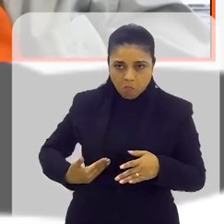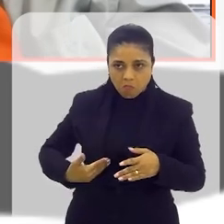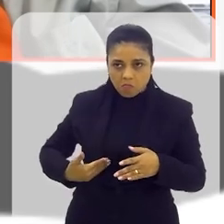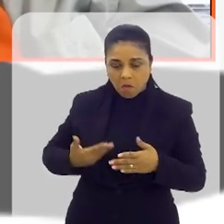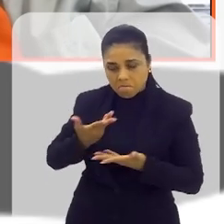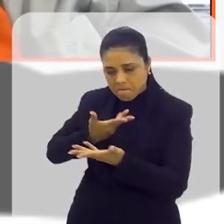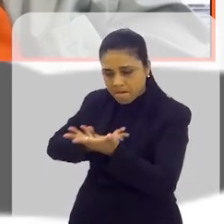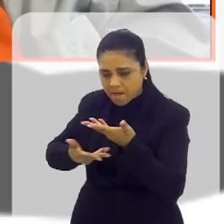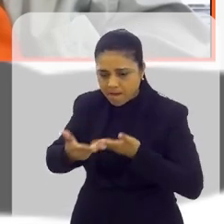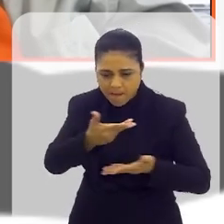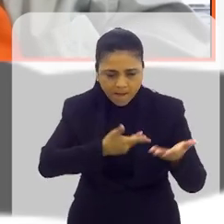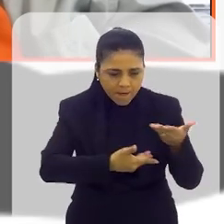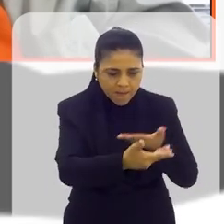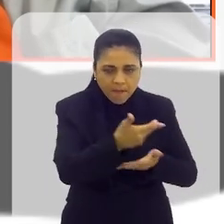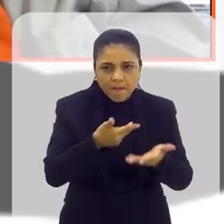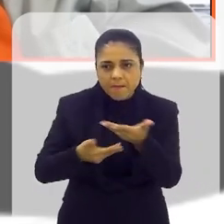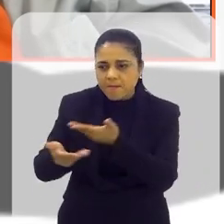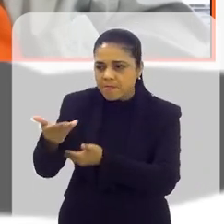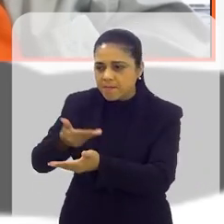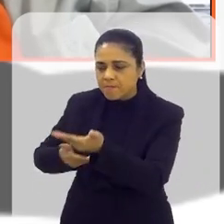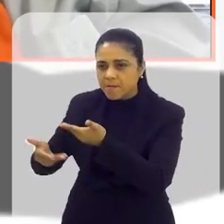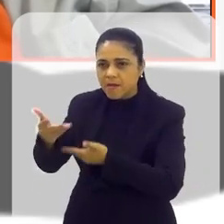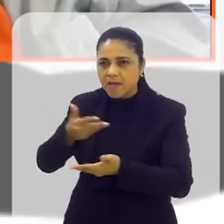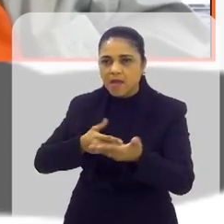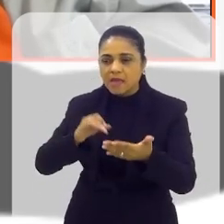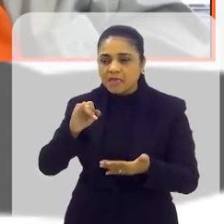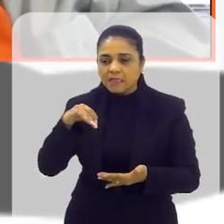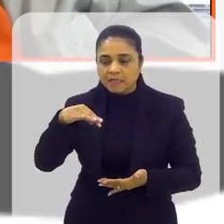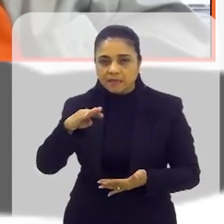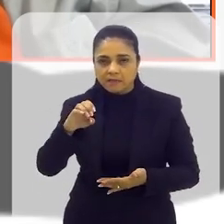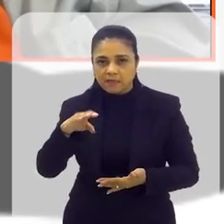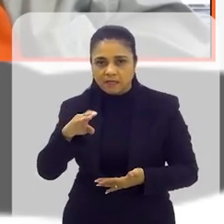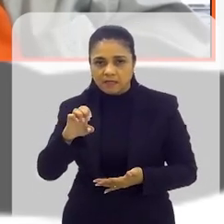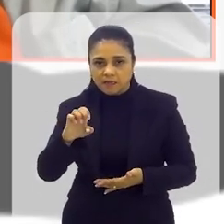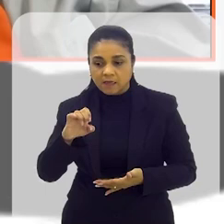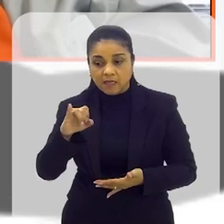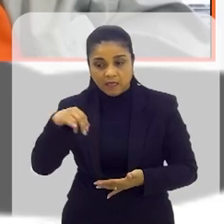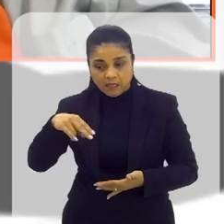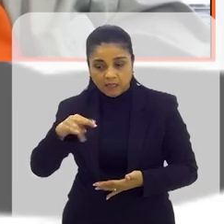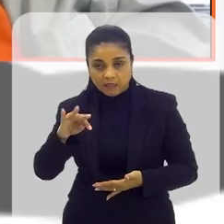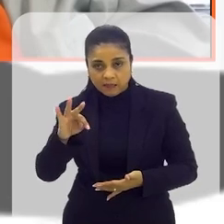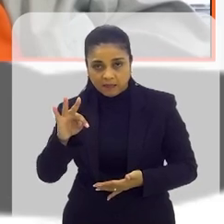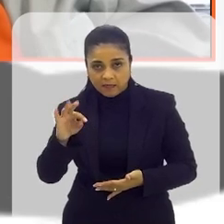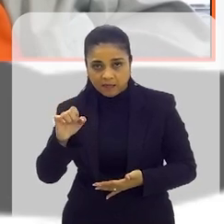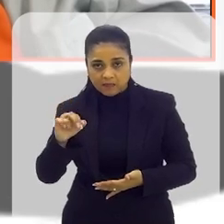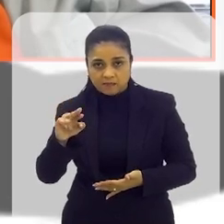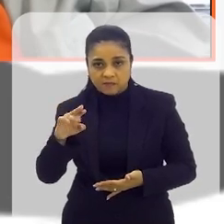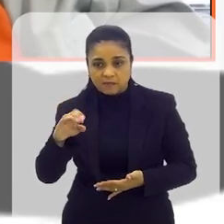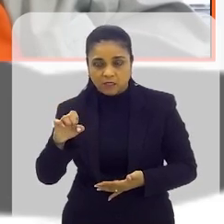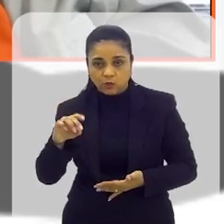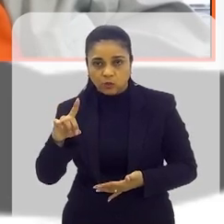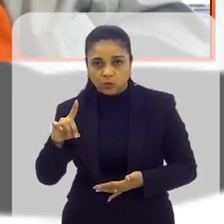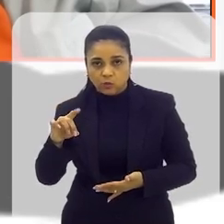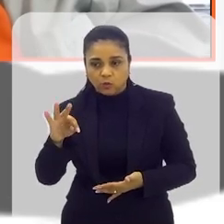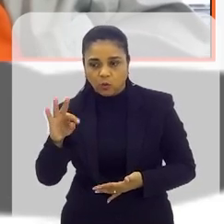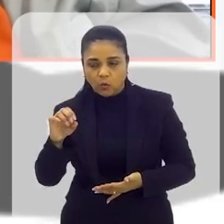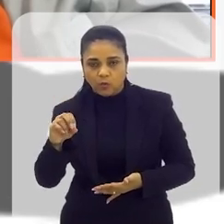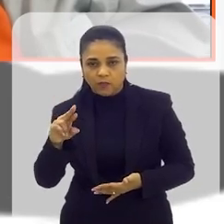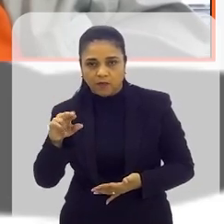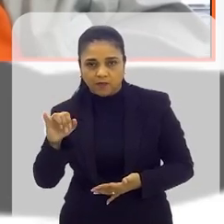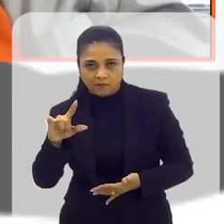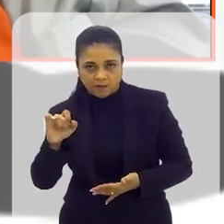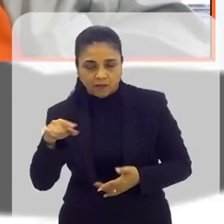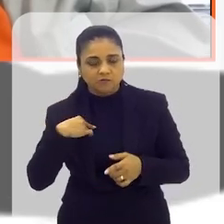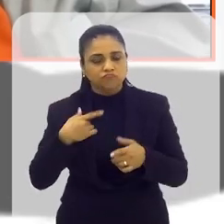público voltado para a intersetorialidade, na medida em que o senhor cuida do meio ambiente, da parte do descarte, das